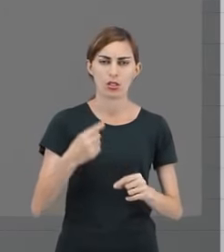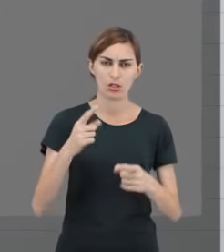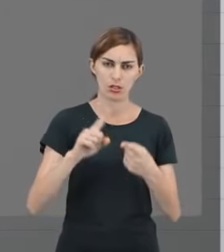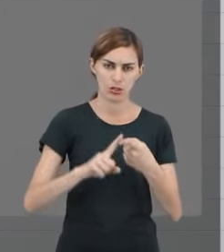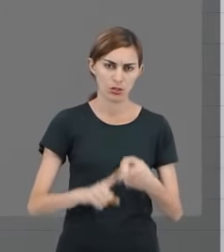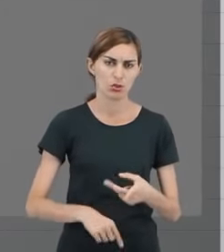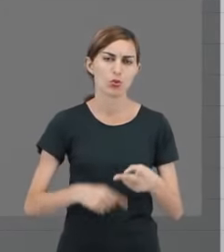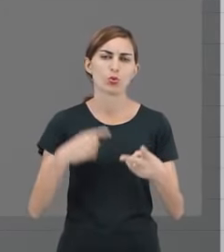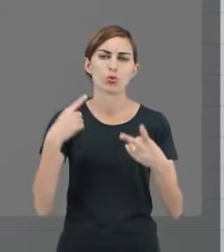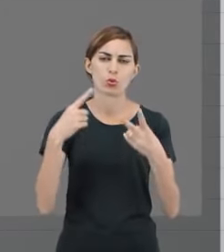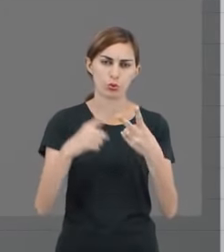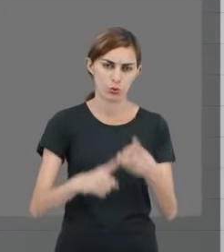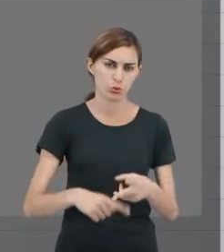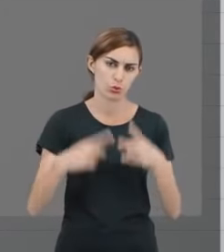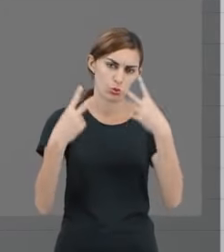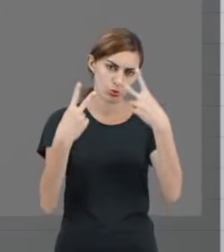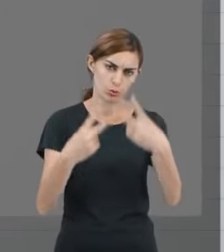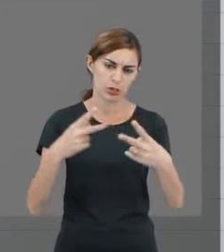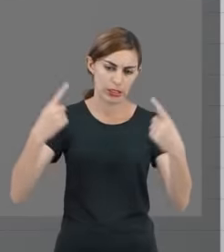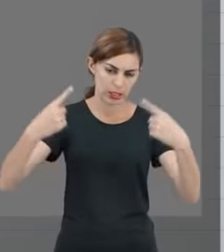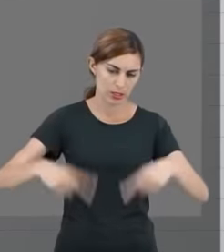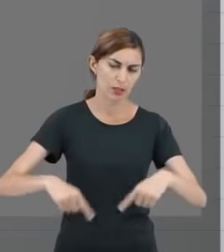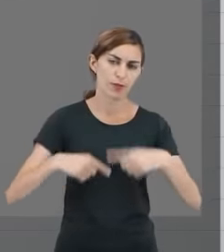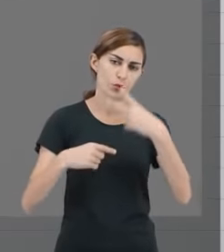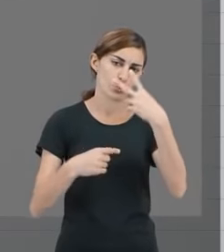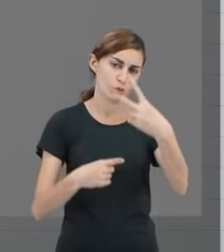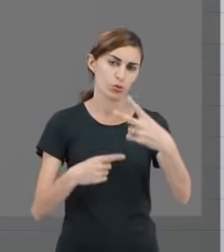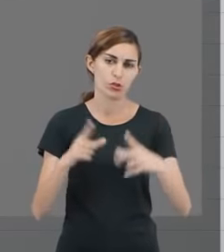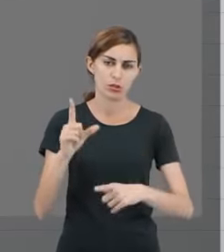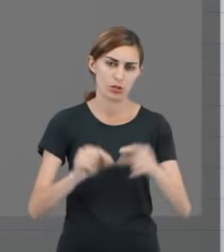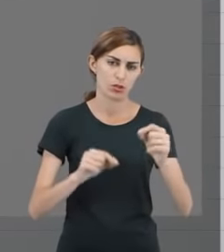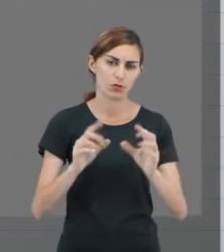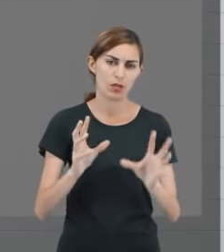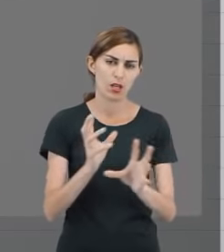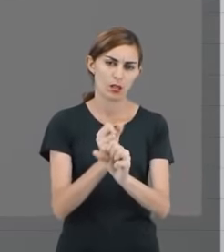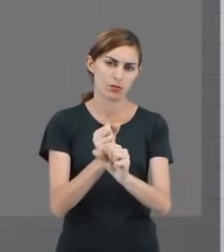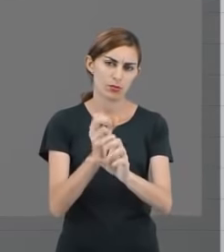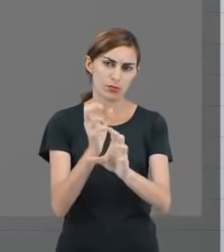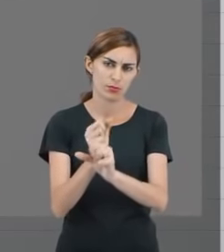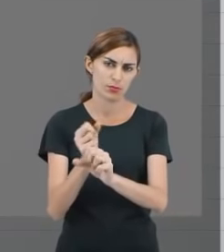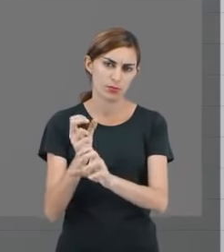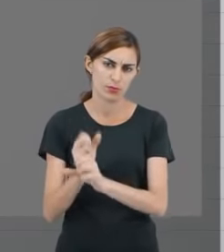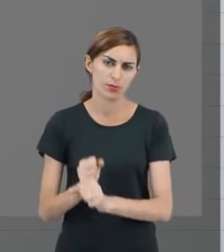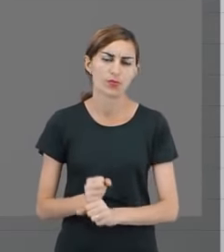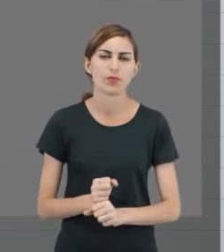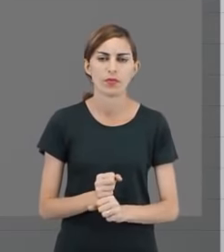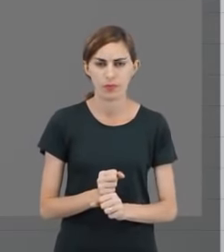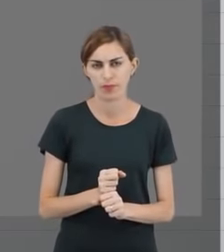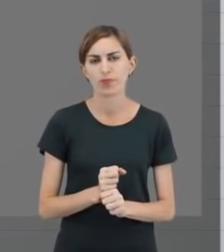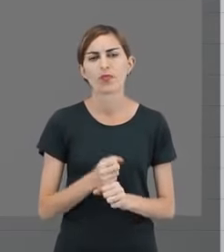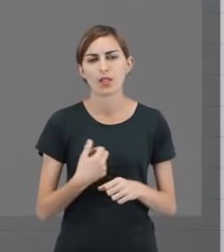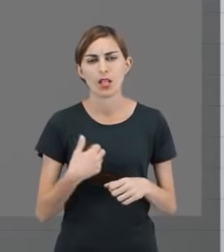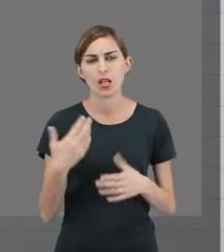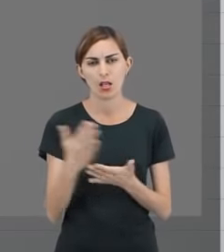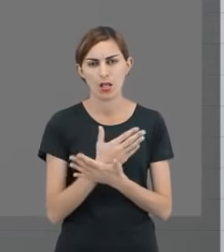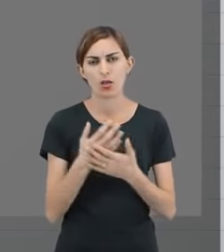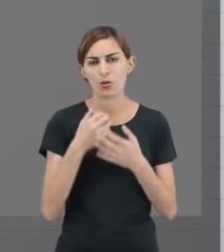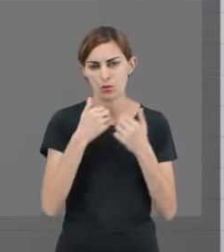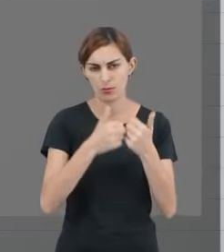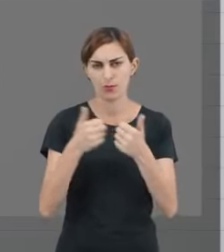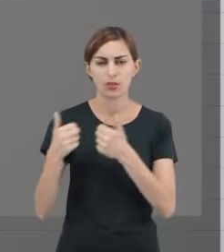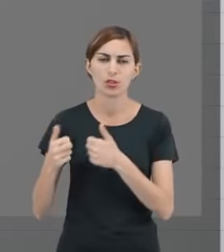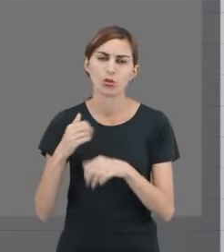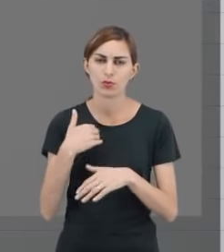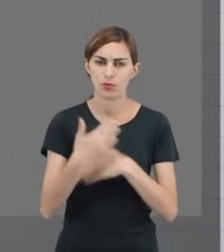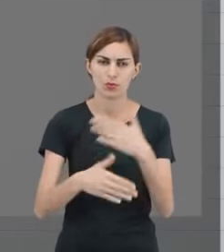desafio você recebe duas, e que vão acumuladas também lhe render alguns benefícios ao longo do curso.